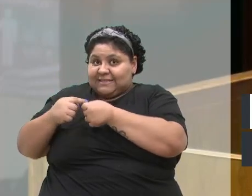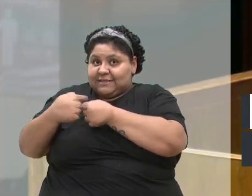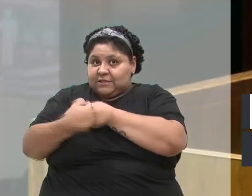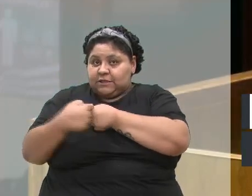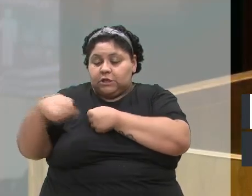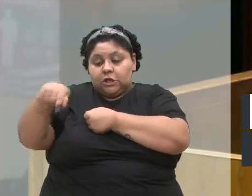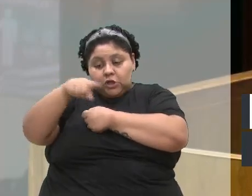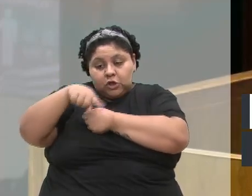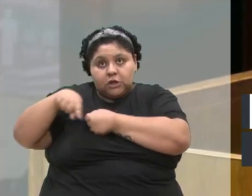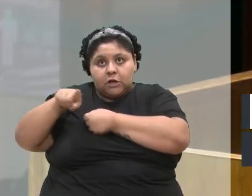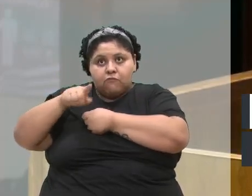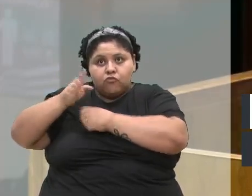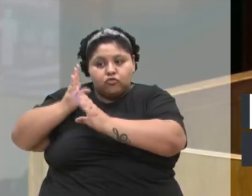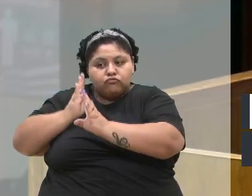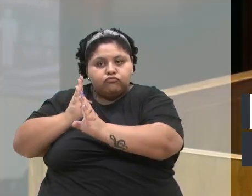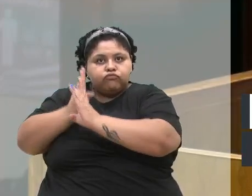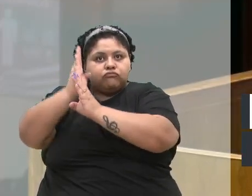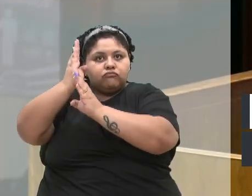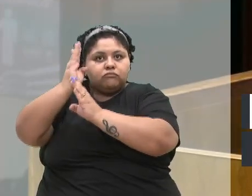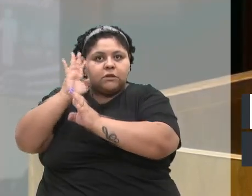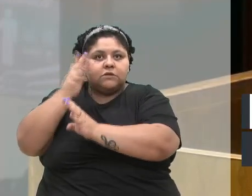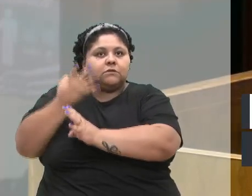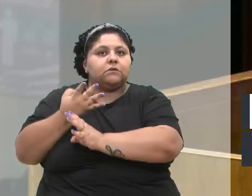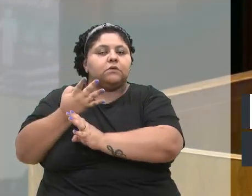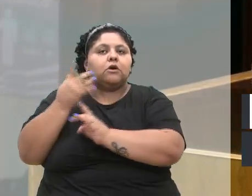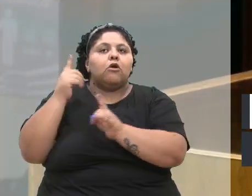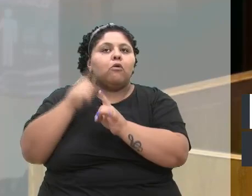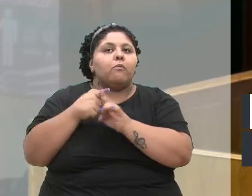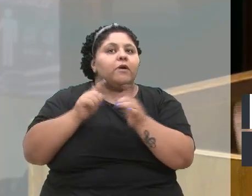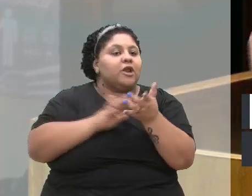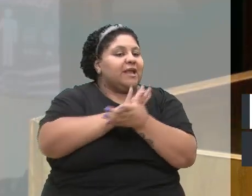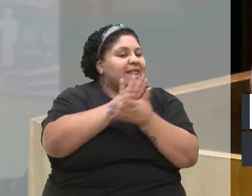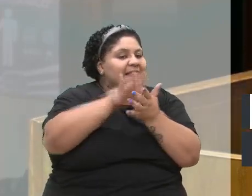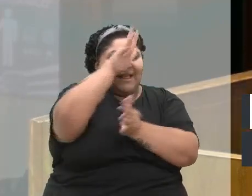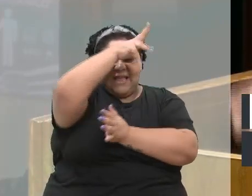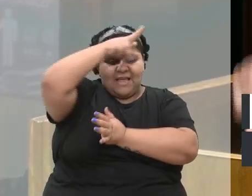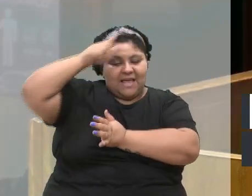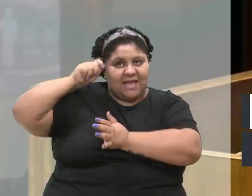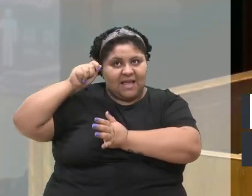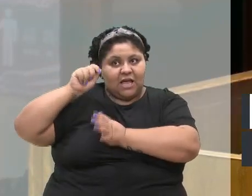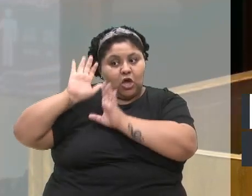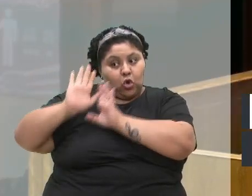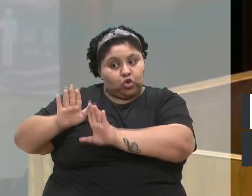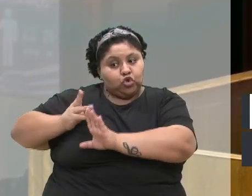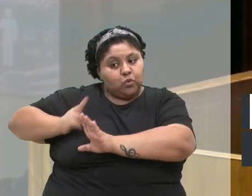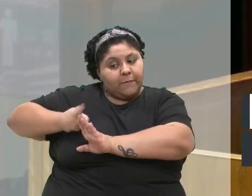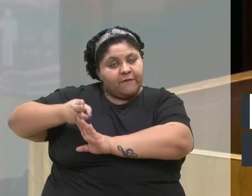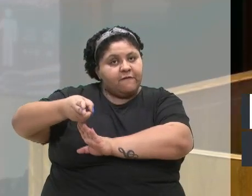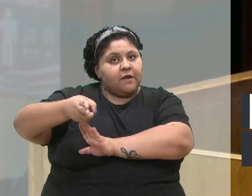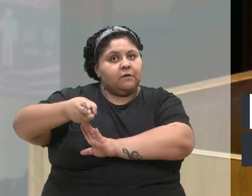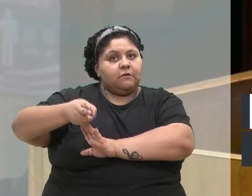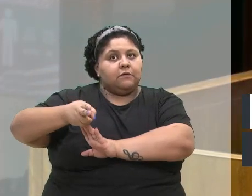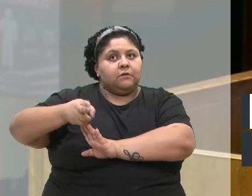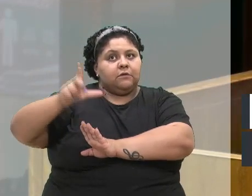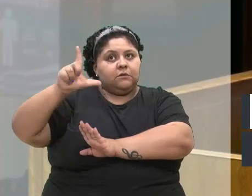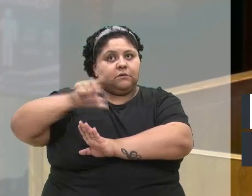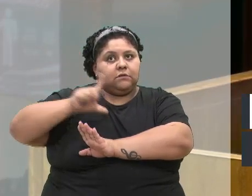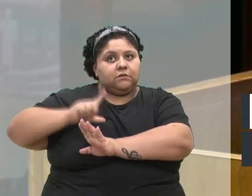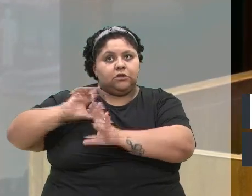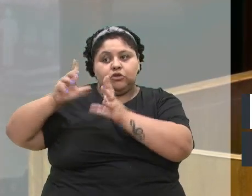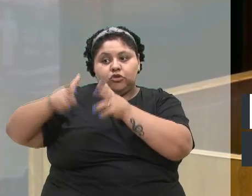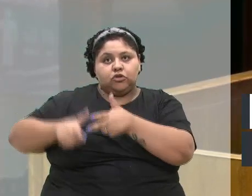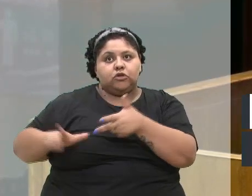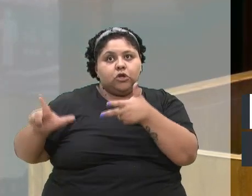nós encontraremos a solução. Porque nenhum prefeito se mantém no cargo se tiver todo o